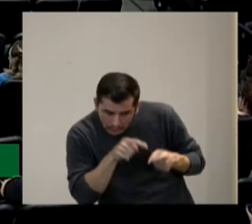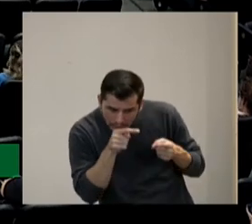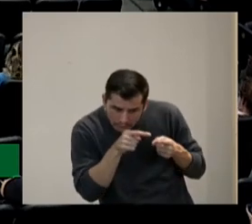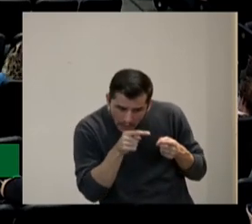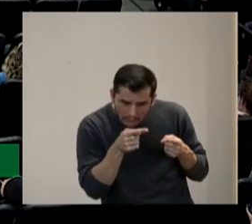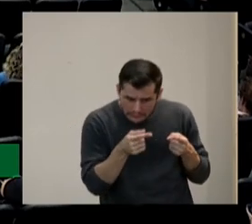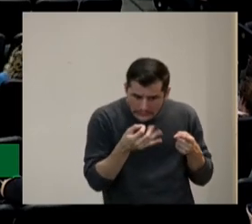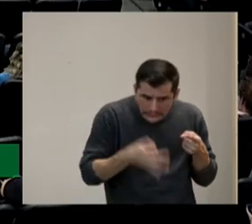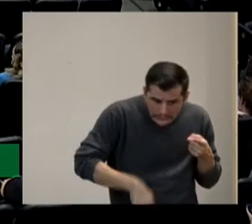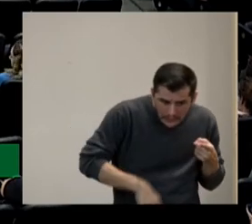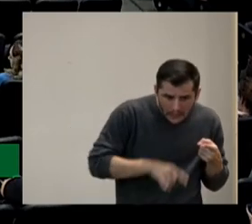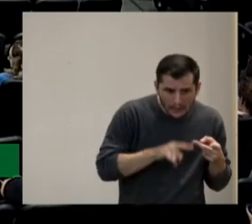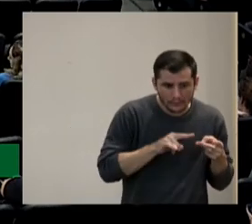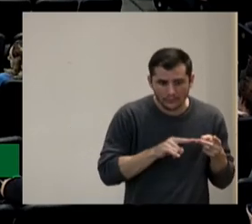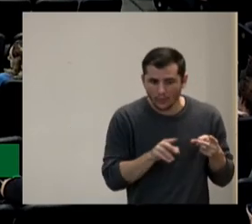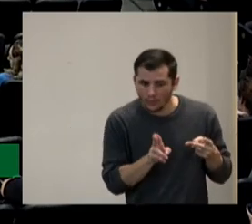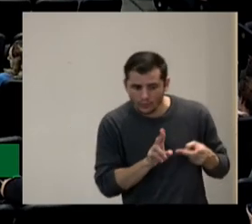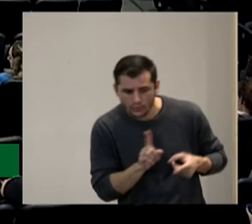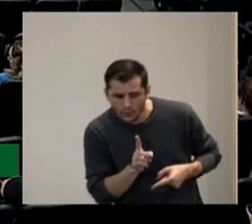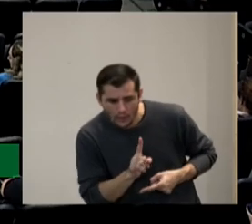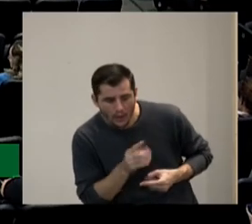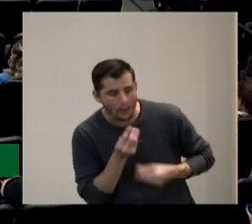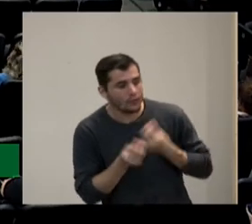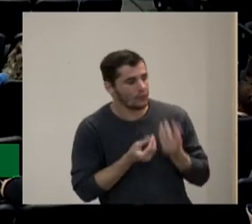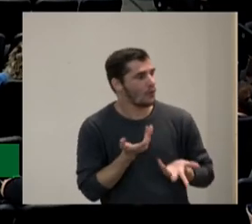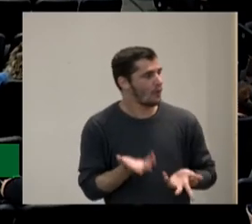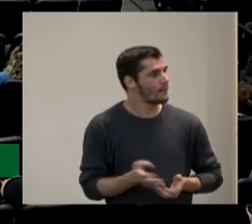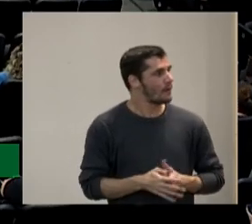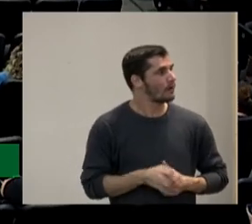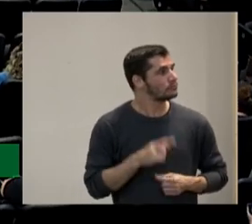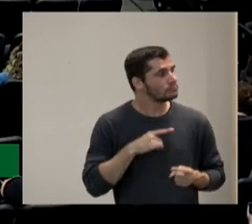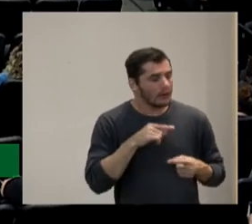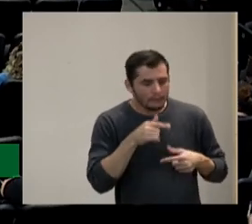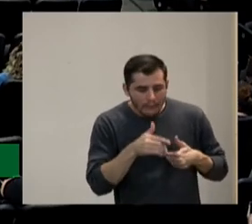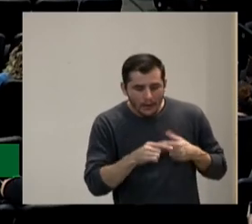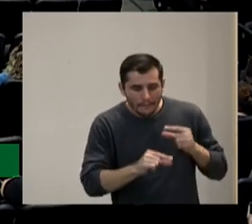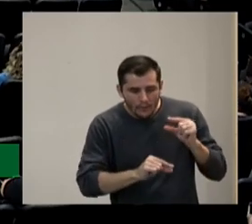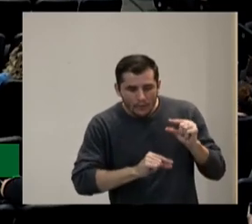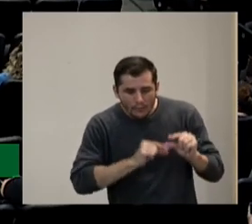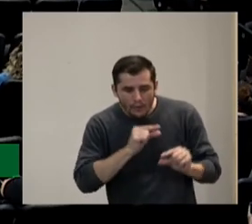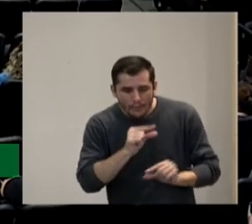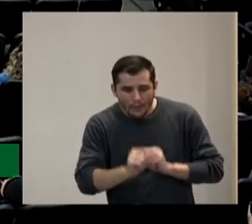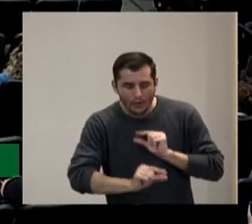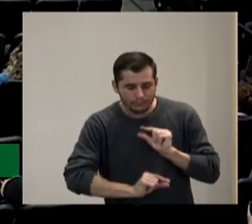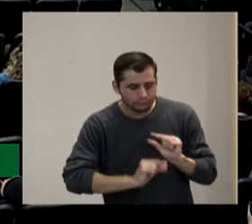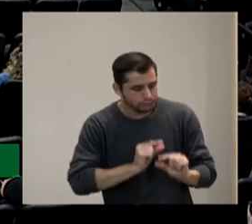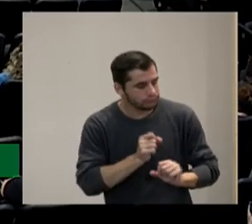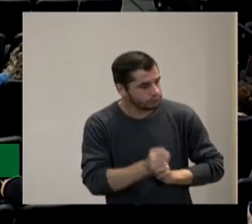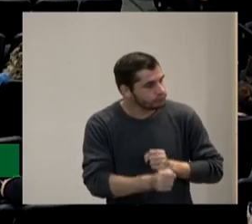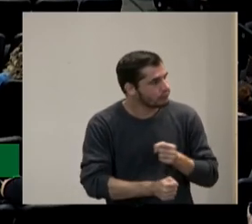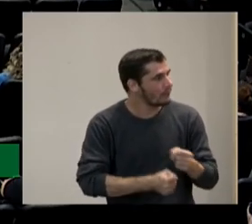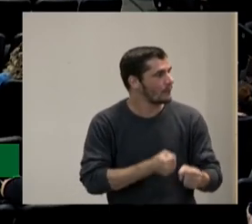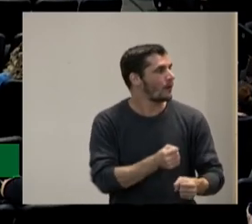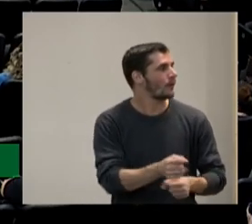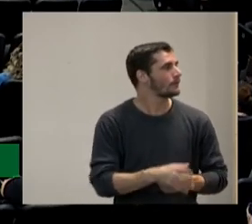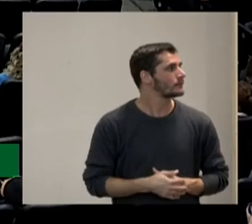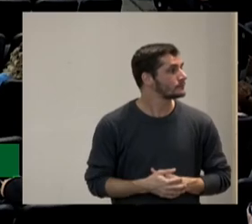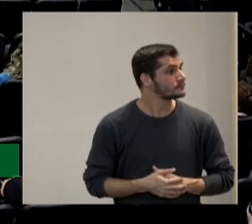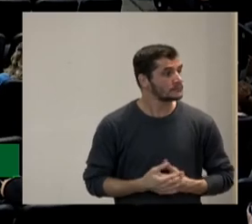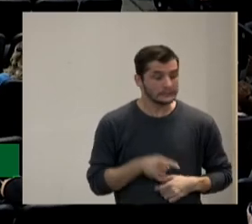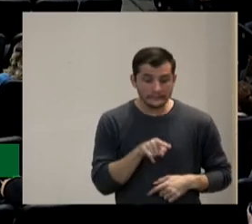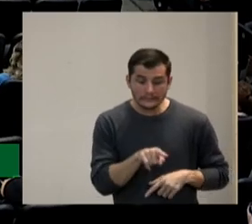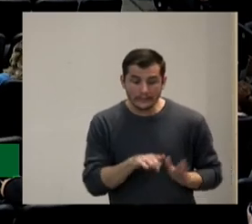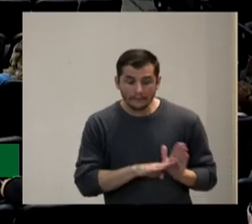utilizado ou não está sendo bem utilizado aos poucos gradualmente vou incorporando porque tem uma vantagem já falei